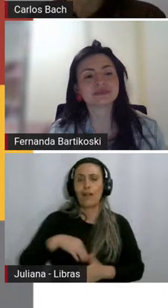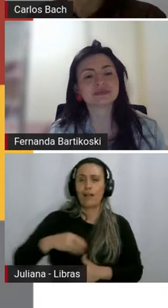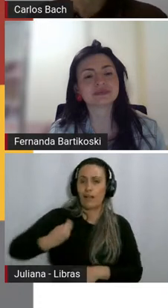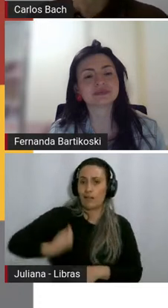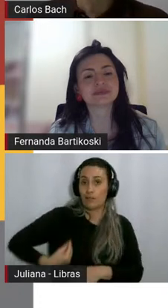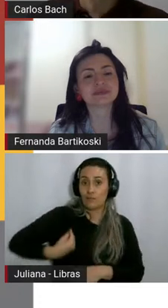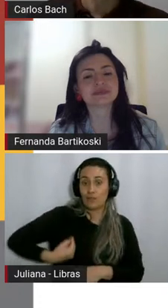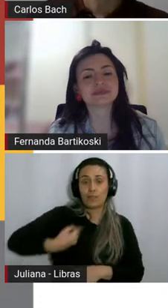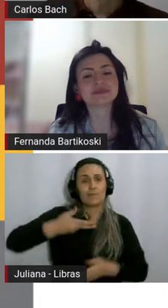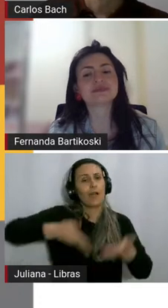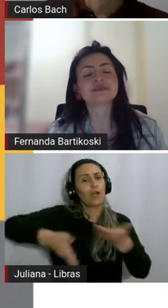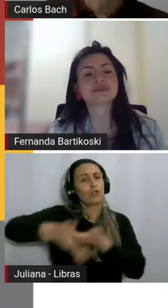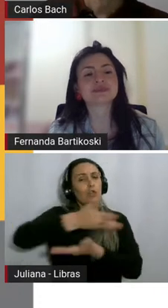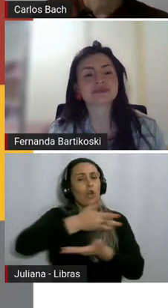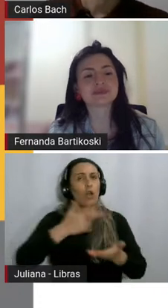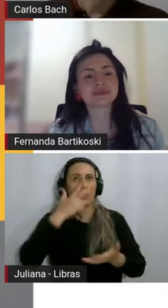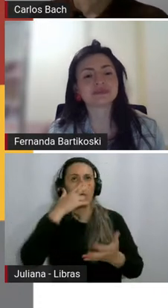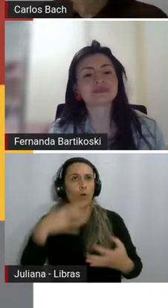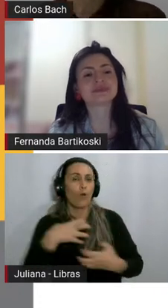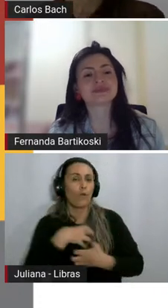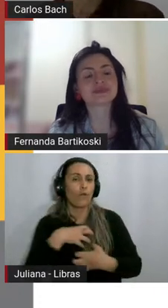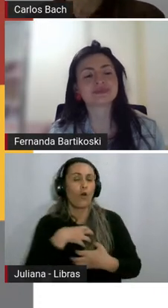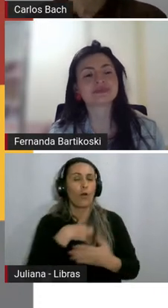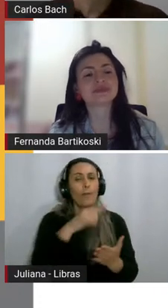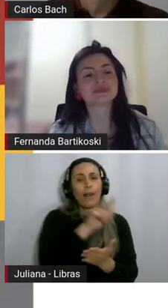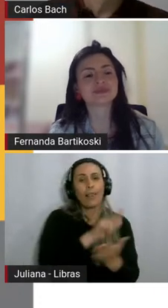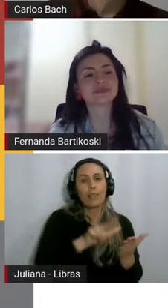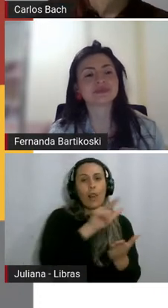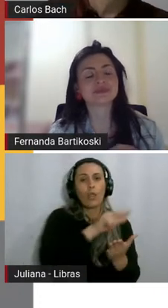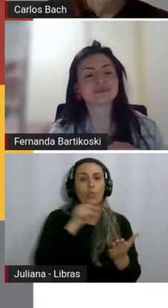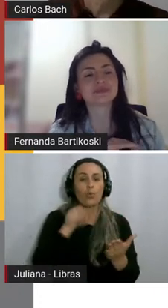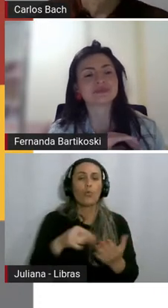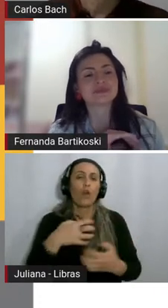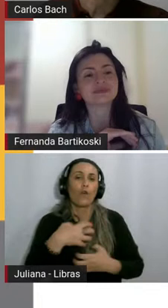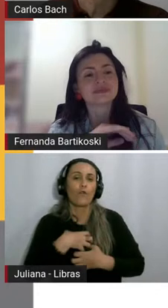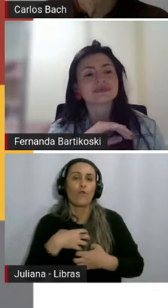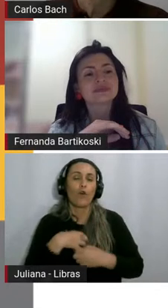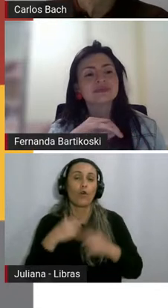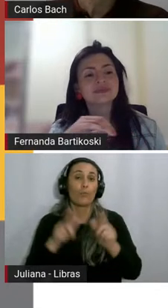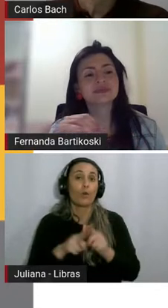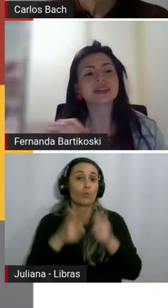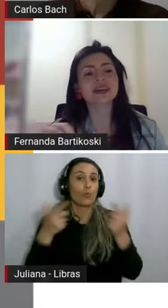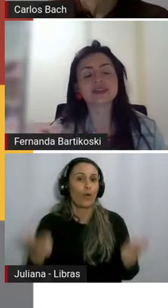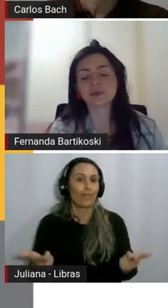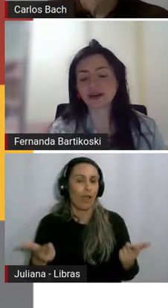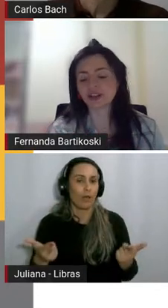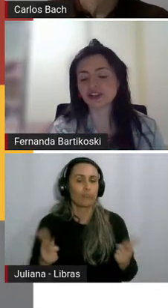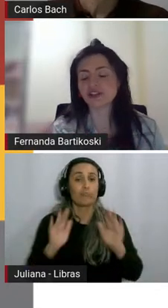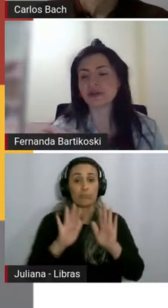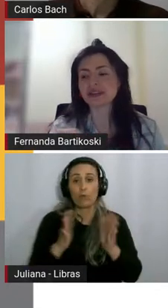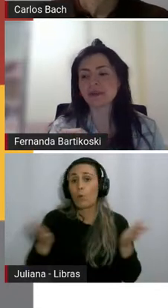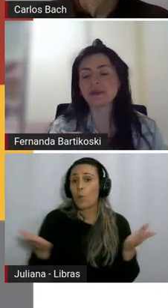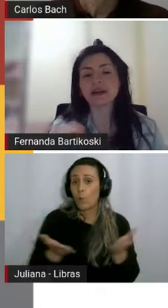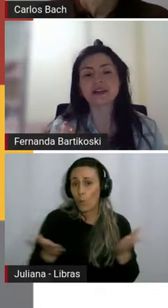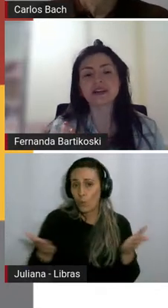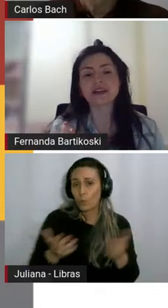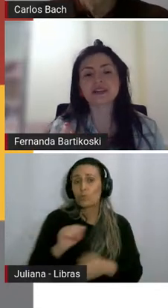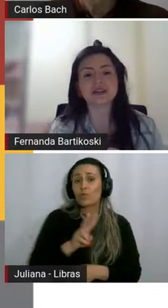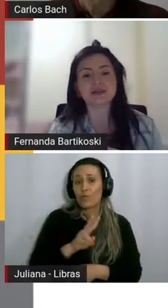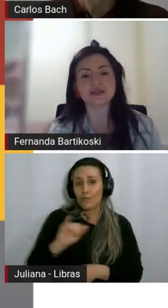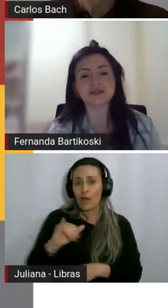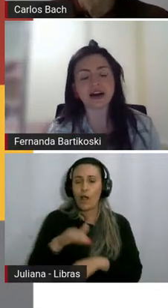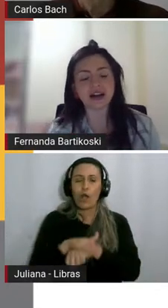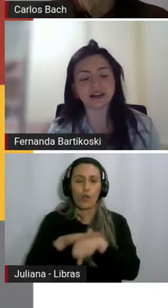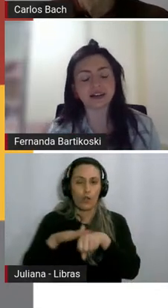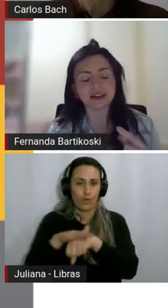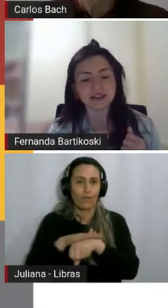jornalístico e o literário. Então, a gente vai conversar um pouquinho sobre isso hoje. Como que as Isso, para a gente começar... E